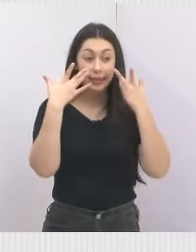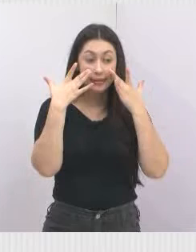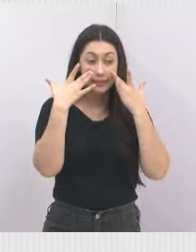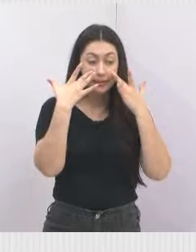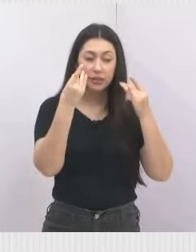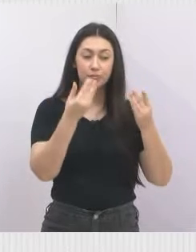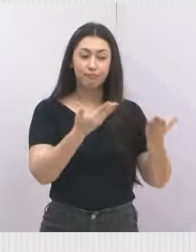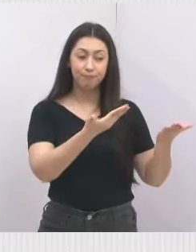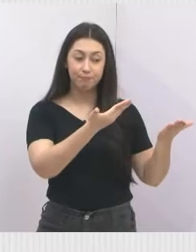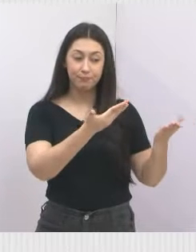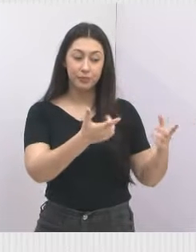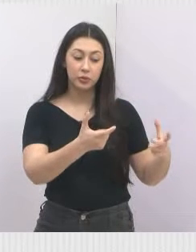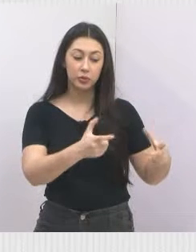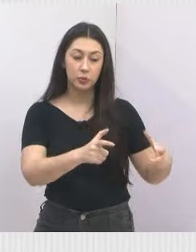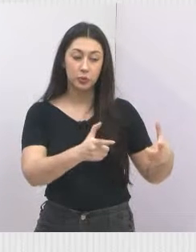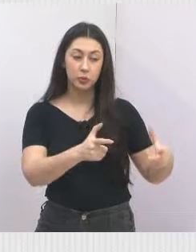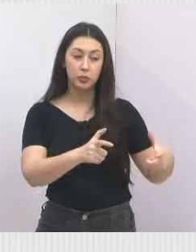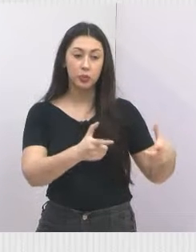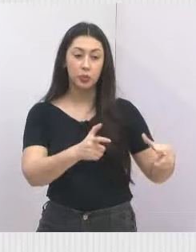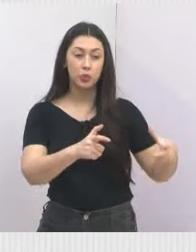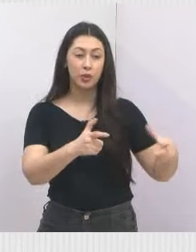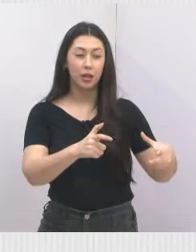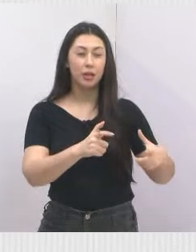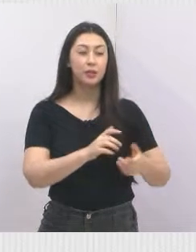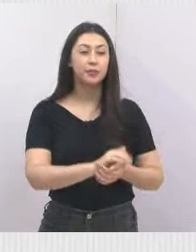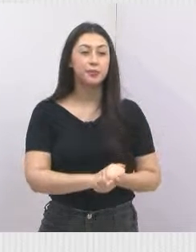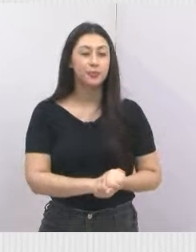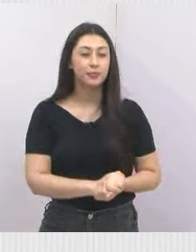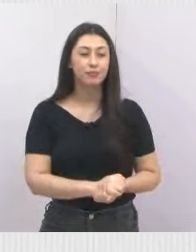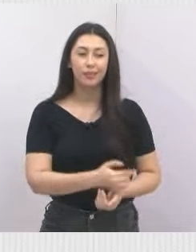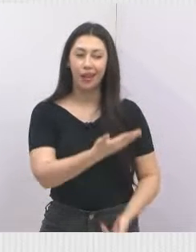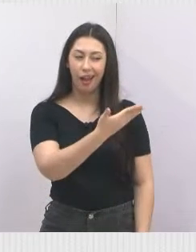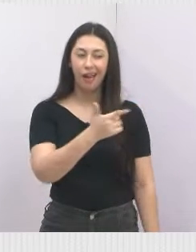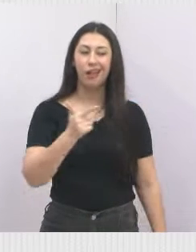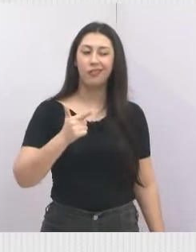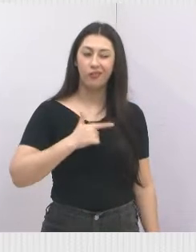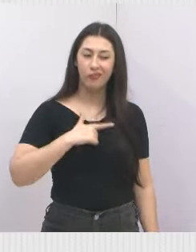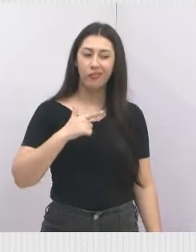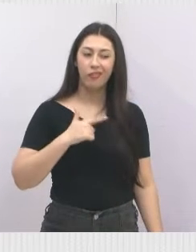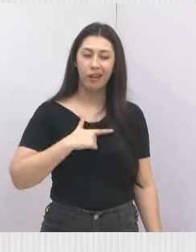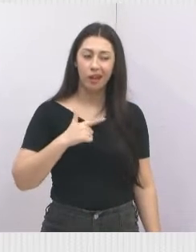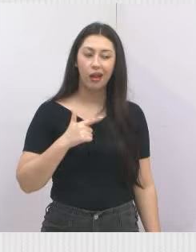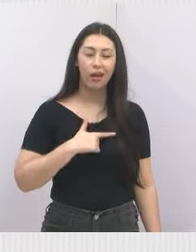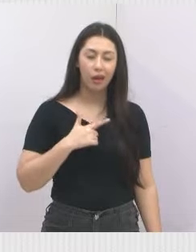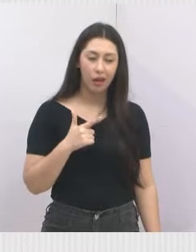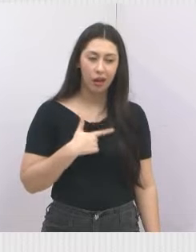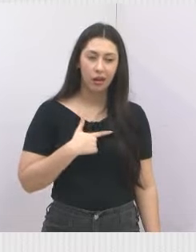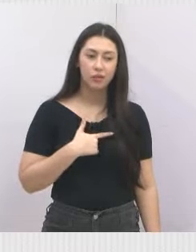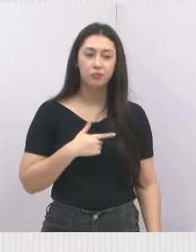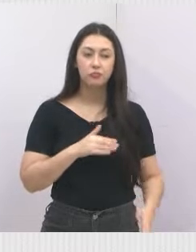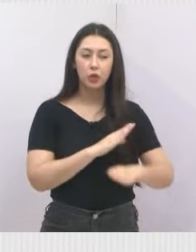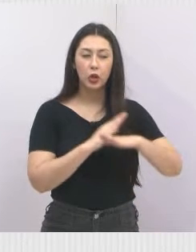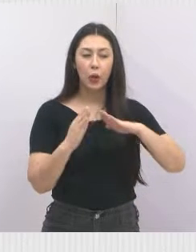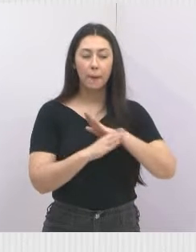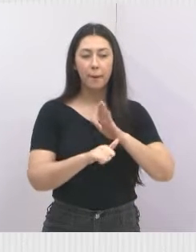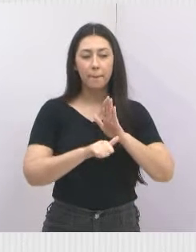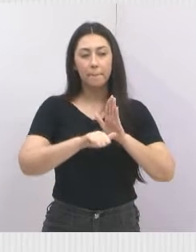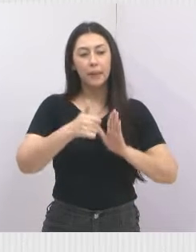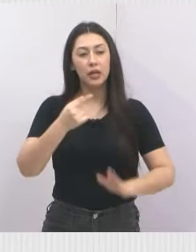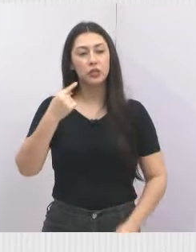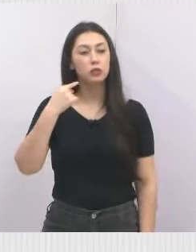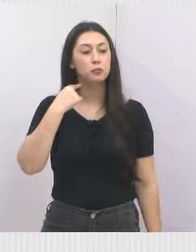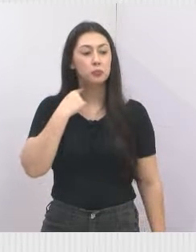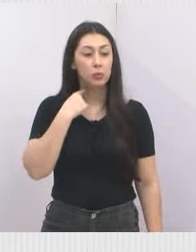nesse local aí, né, onde está feio o negócio, né, lá no primeiro de maio,